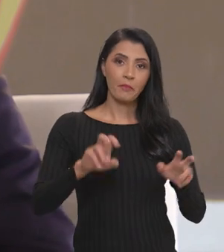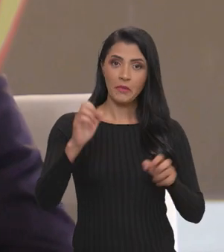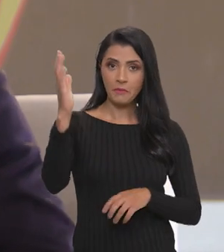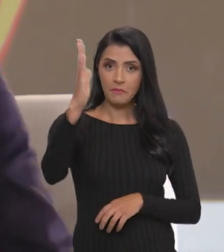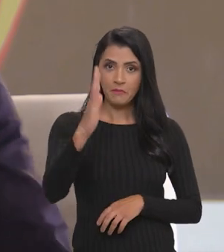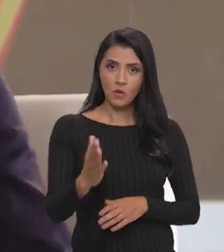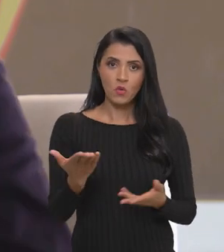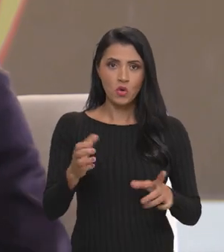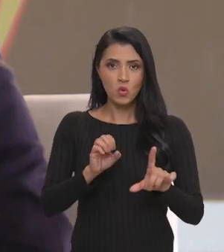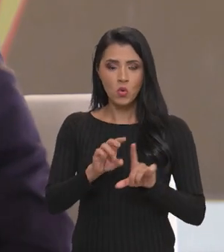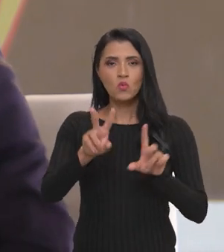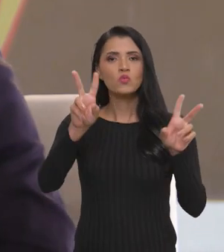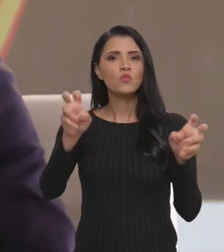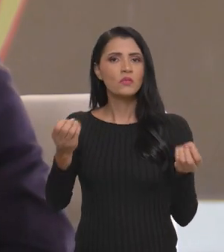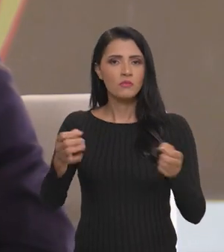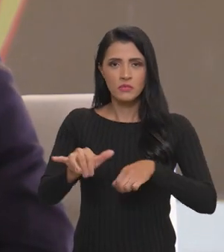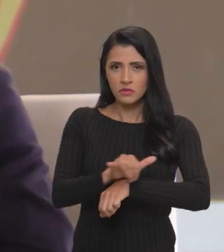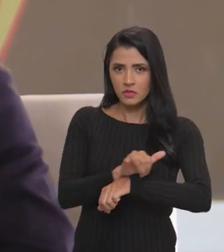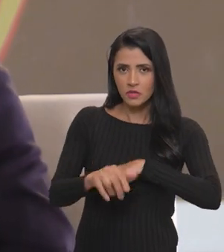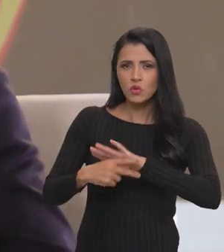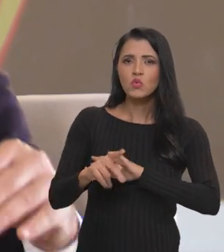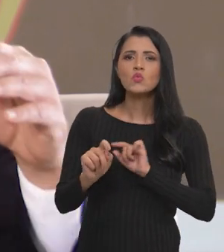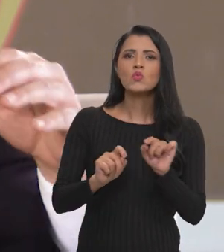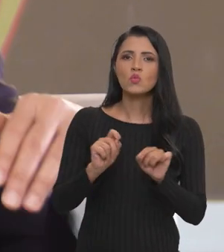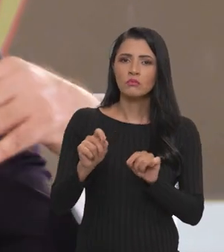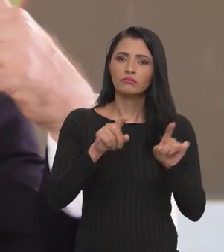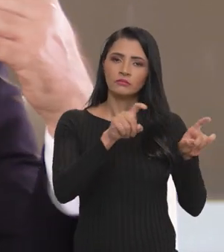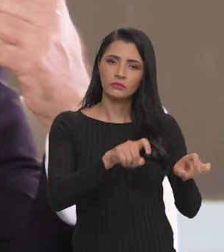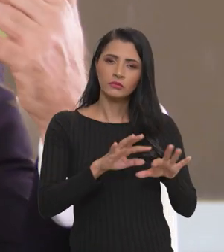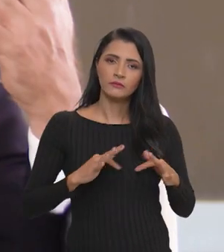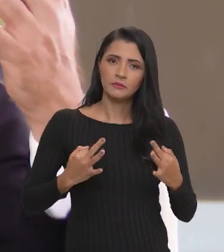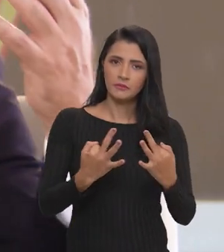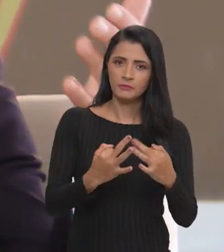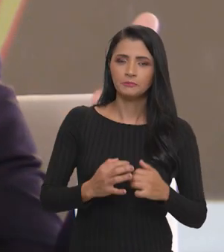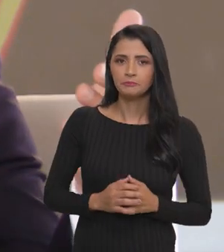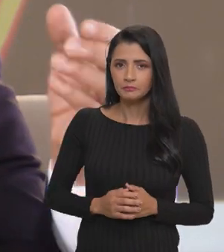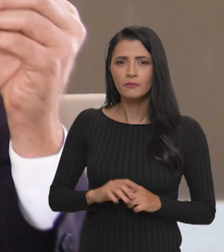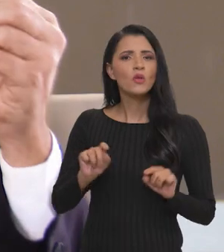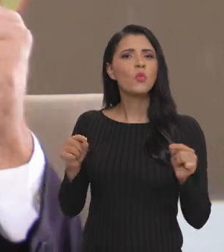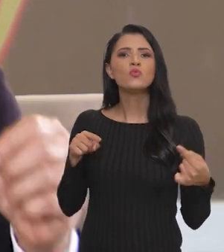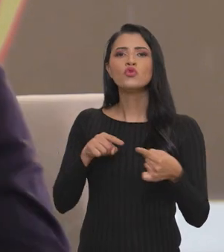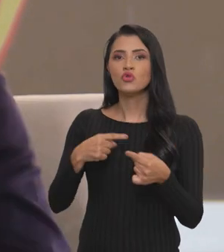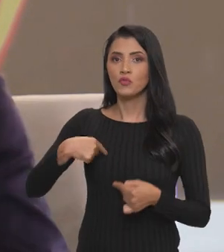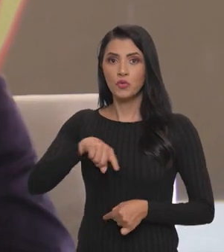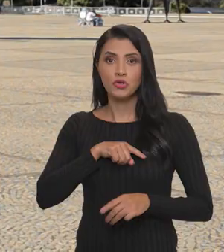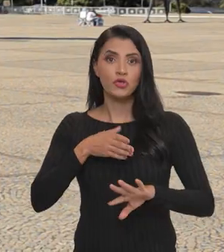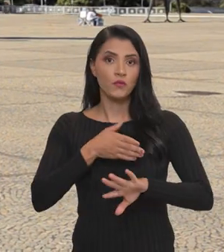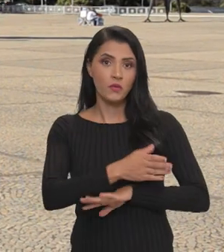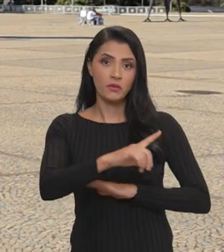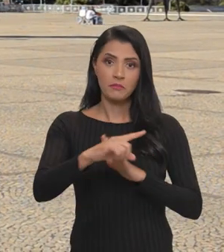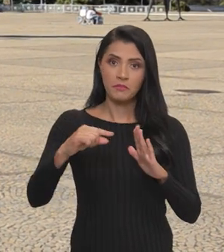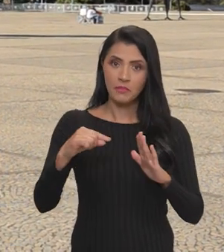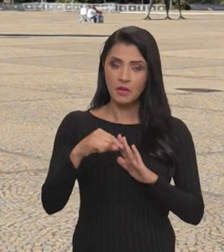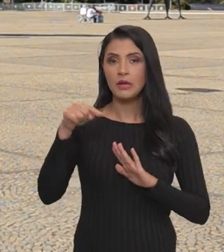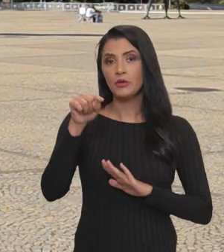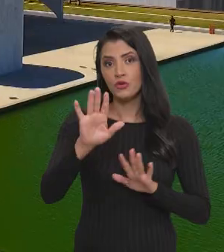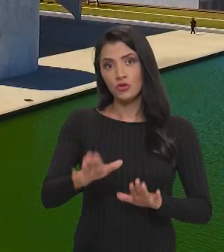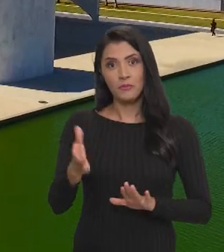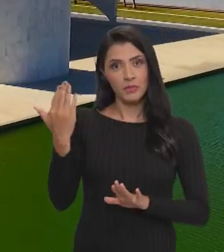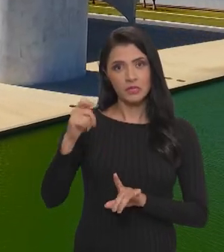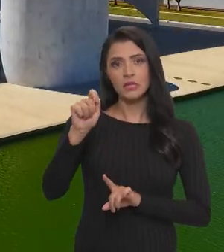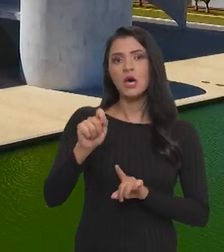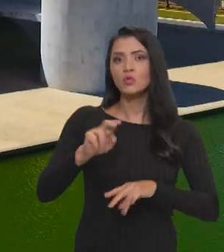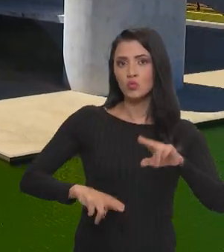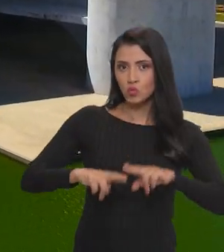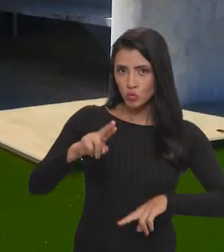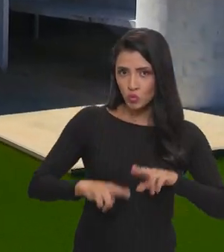Olá, o Brasil em Pauta está no ar e o tema é considerado mais do que estratégico, a agricultura familiar. Para isso, viemos